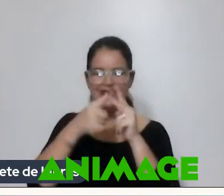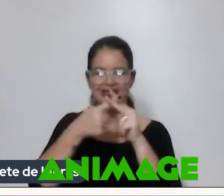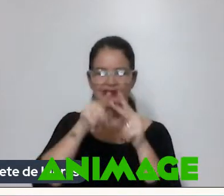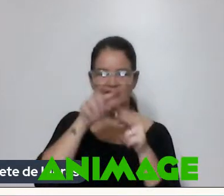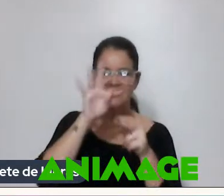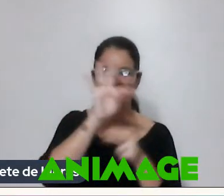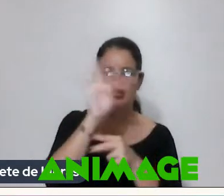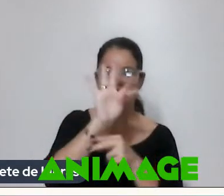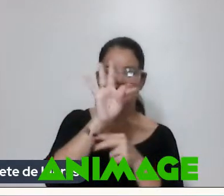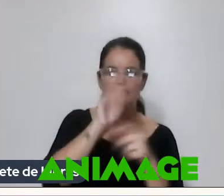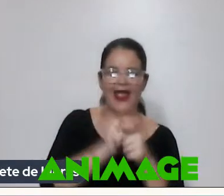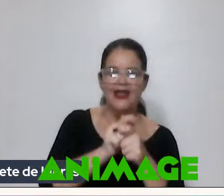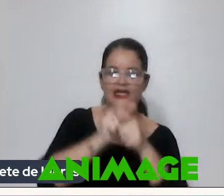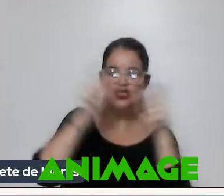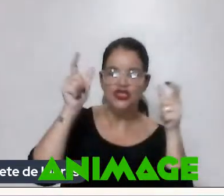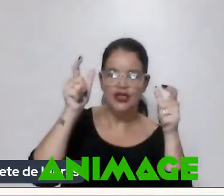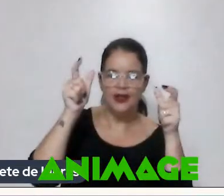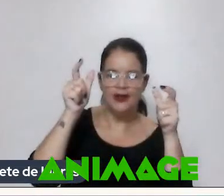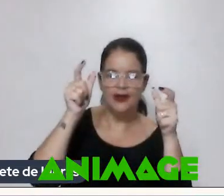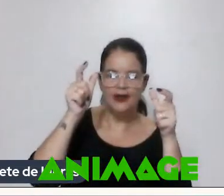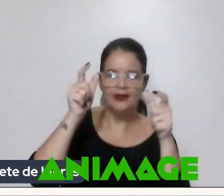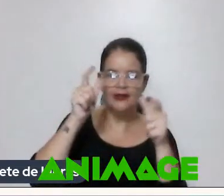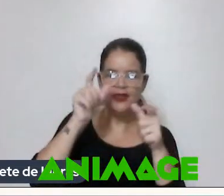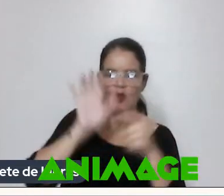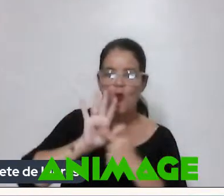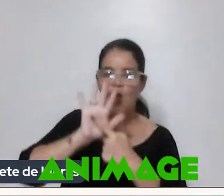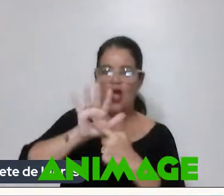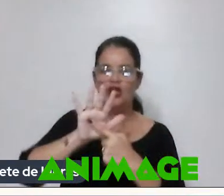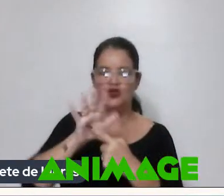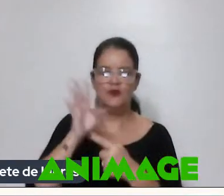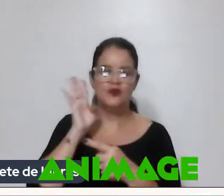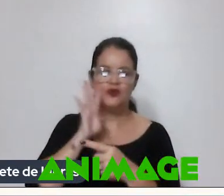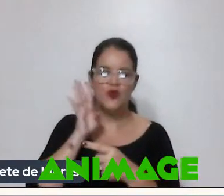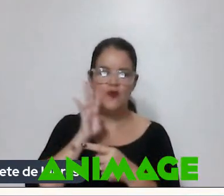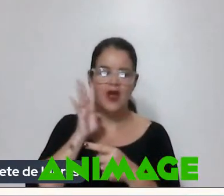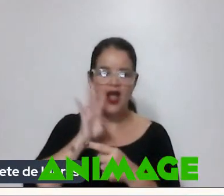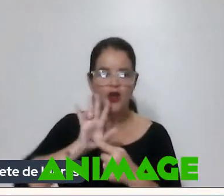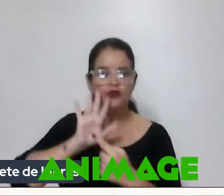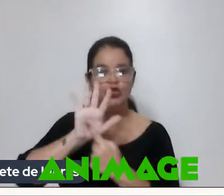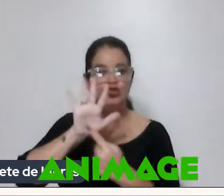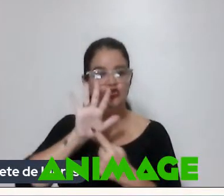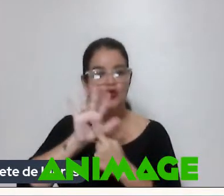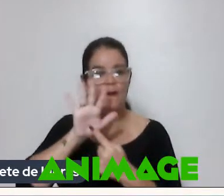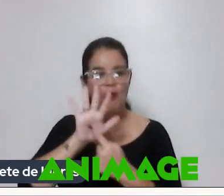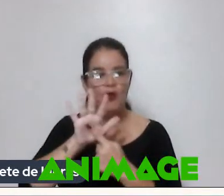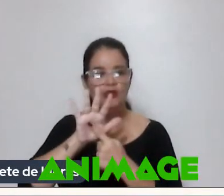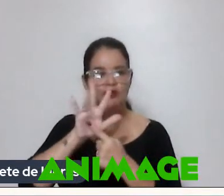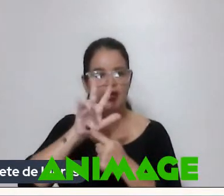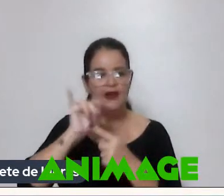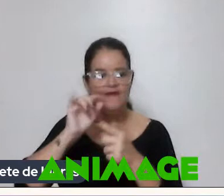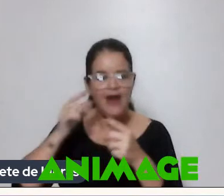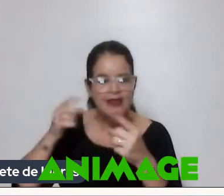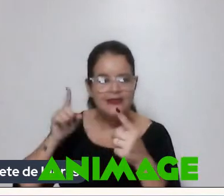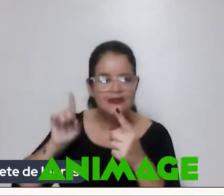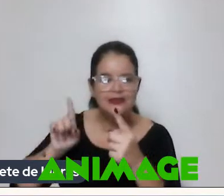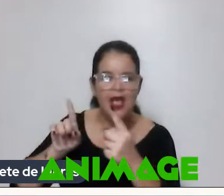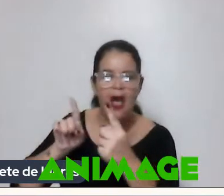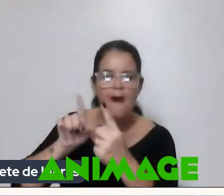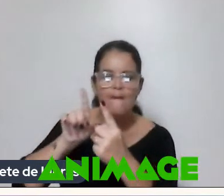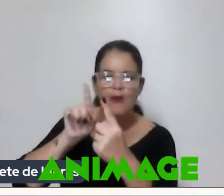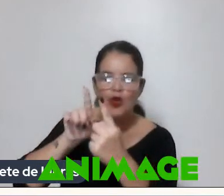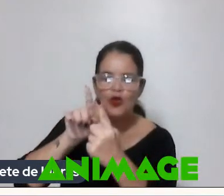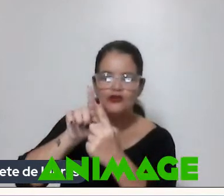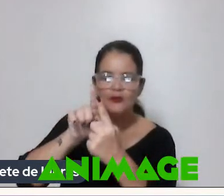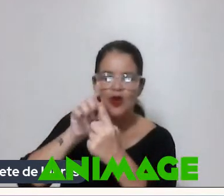gigante Com uma exposição Com a câmera aberta Expondo E conforme ele Vai aproximando Essa imagem Vai sendo